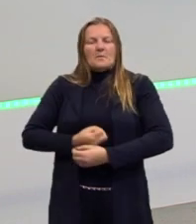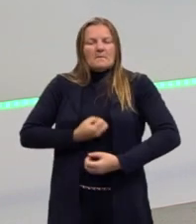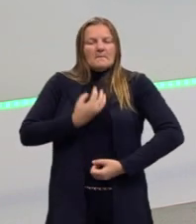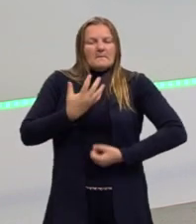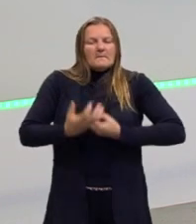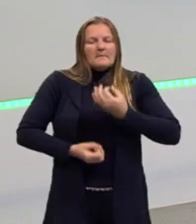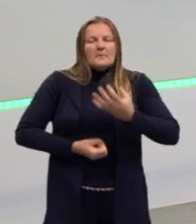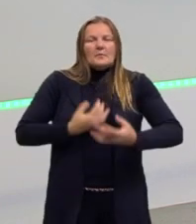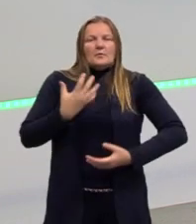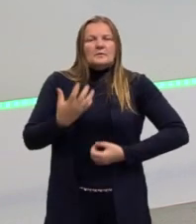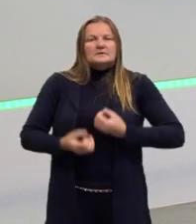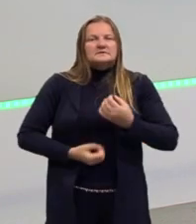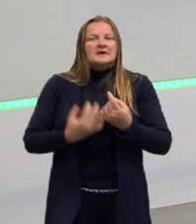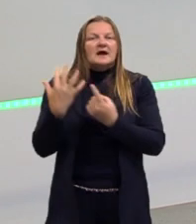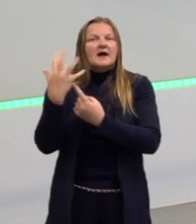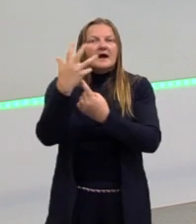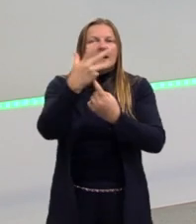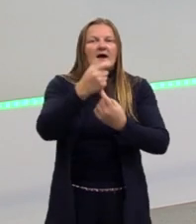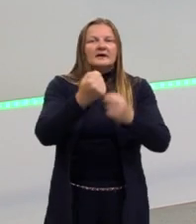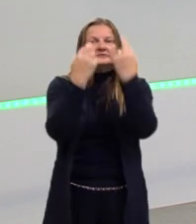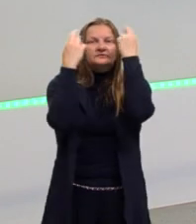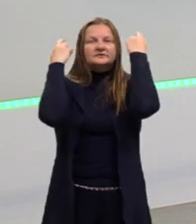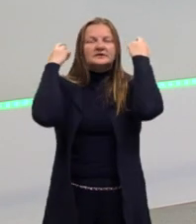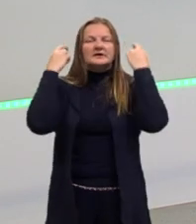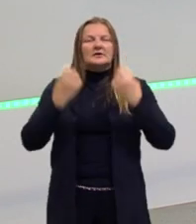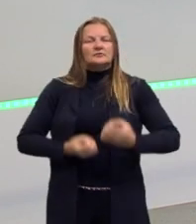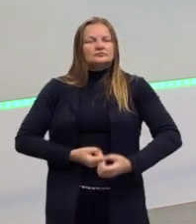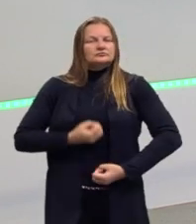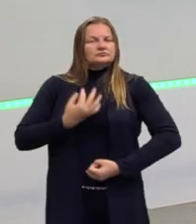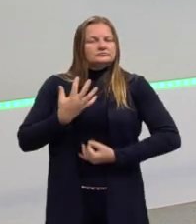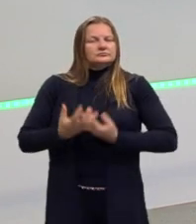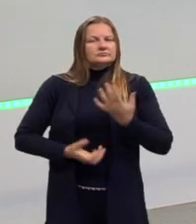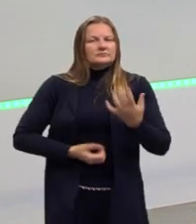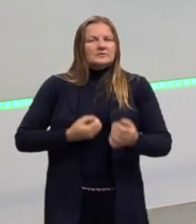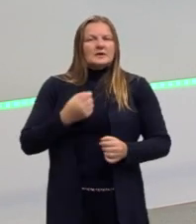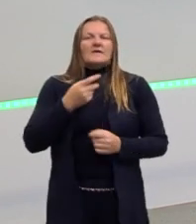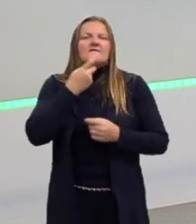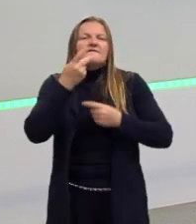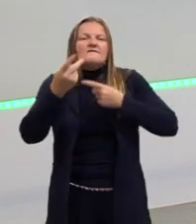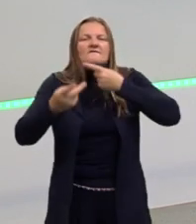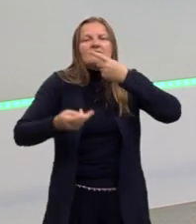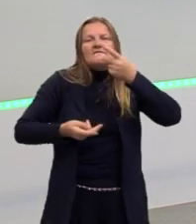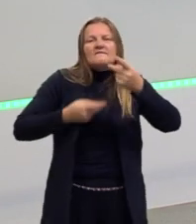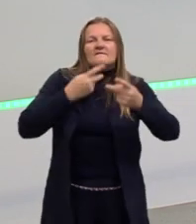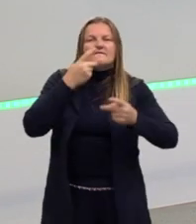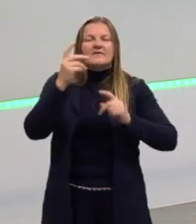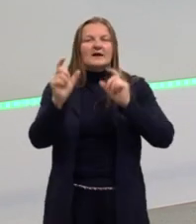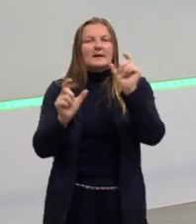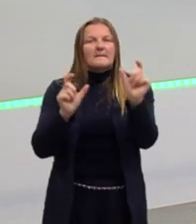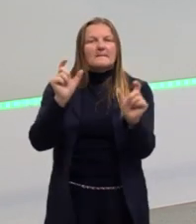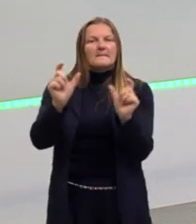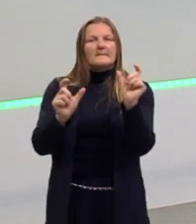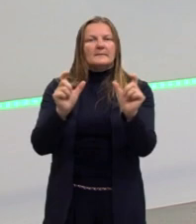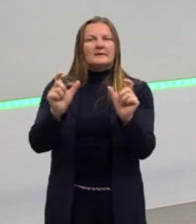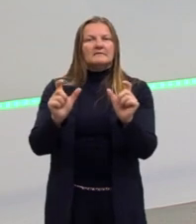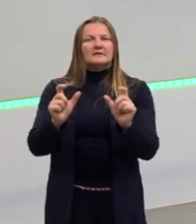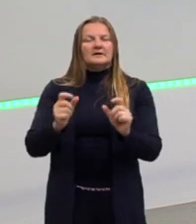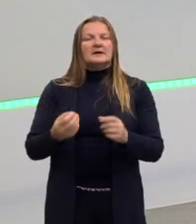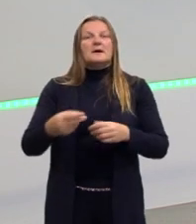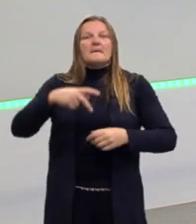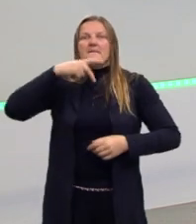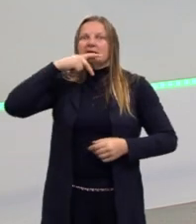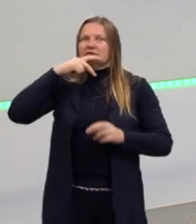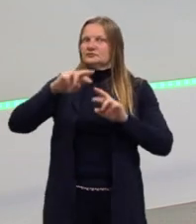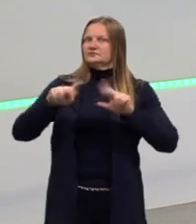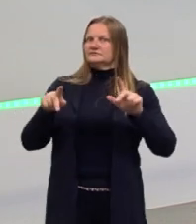a arte grega, a poiesis se preocupa com a arte grega nesse ato da fala. E para o Platão, a poiesis era como